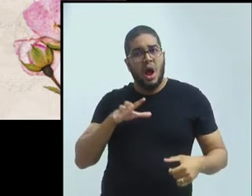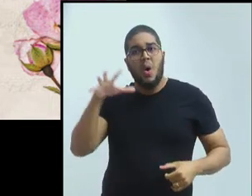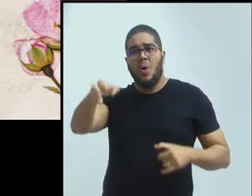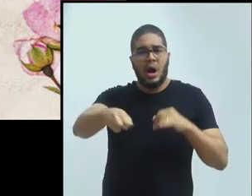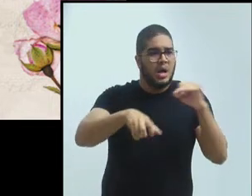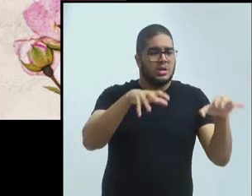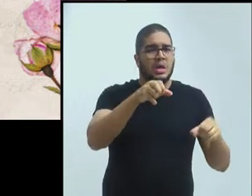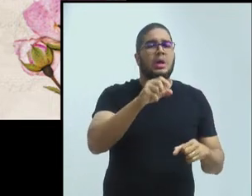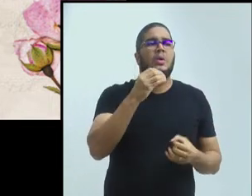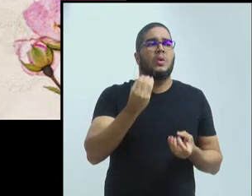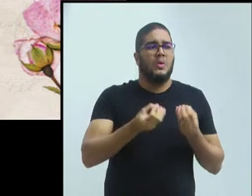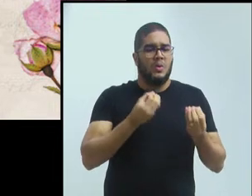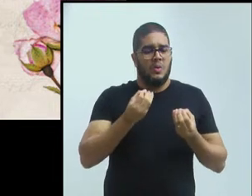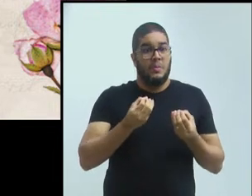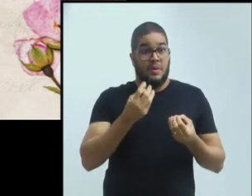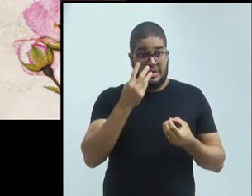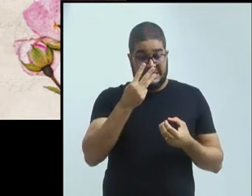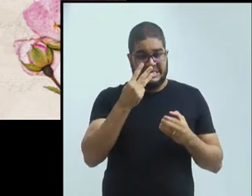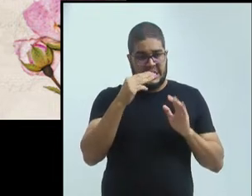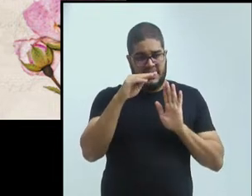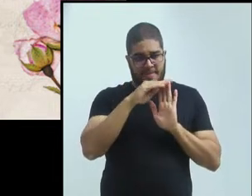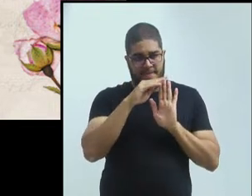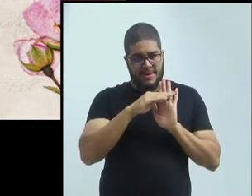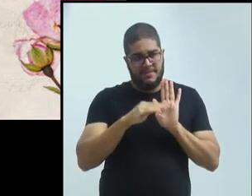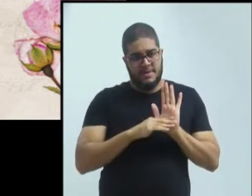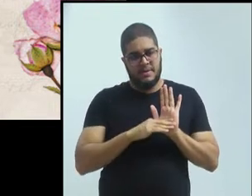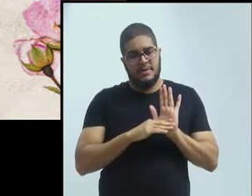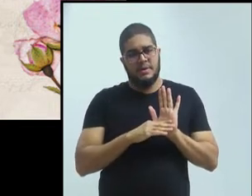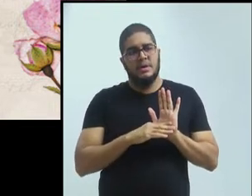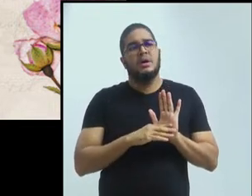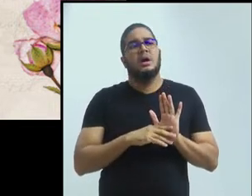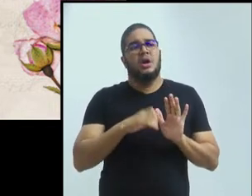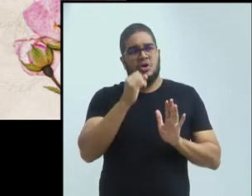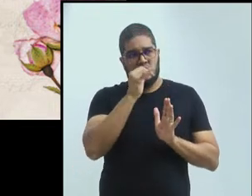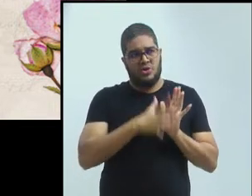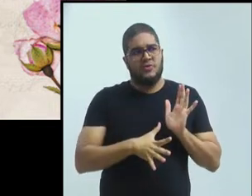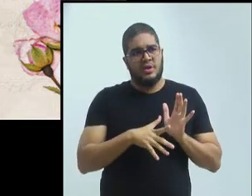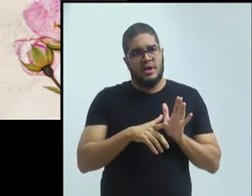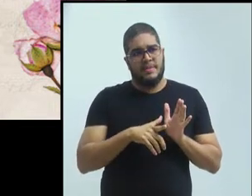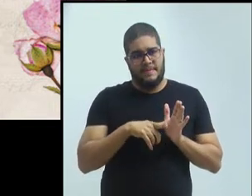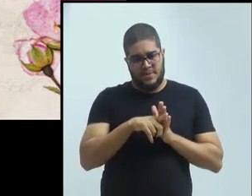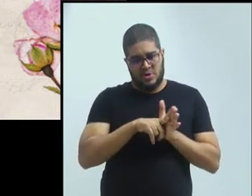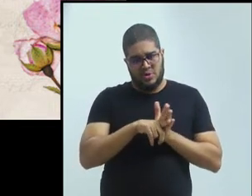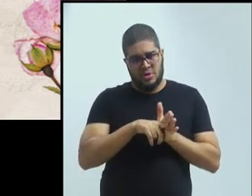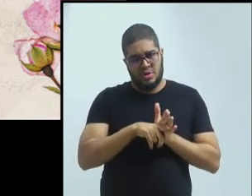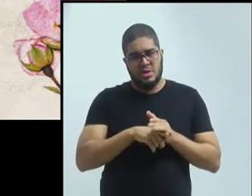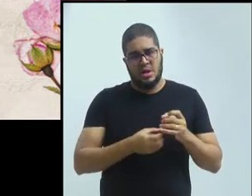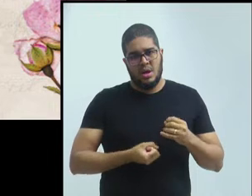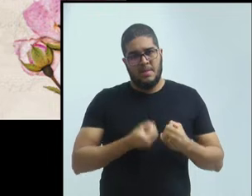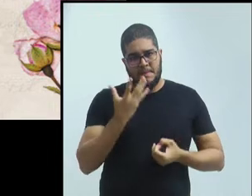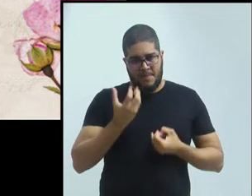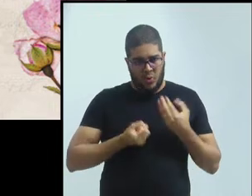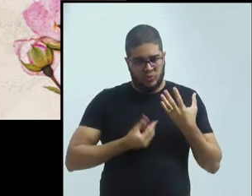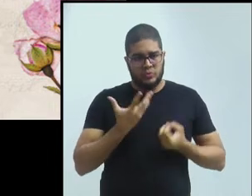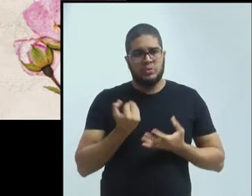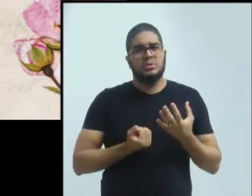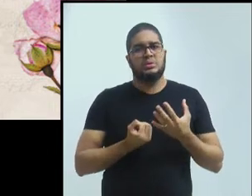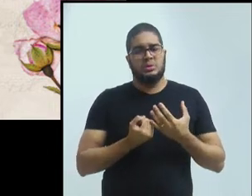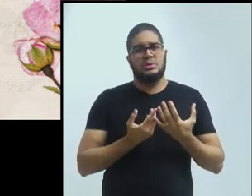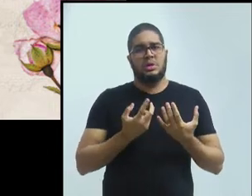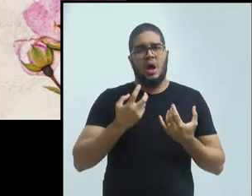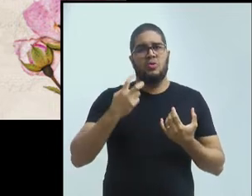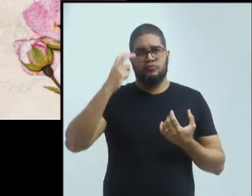nesses três itens, nas atividades de pesquisa, na produção intelectual, nas